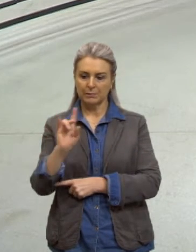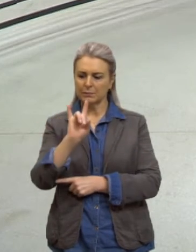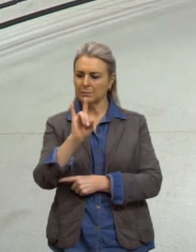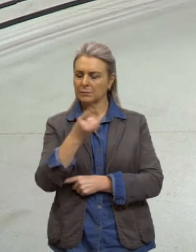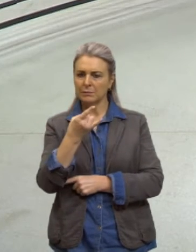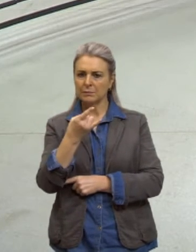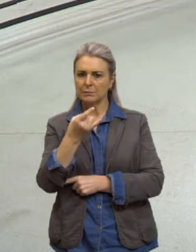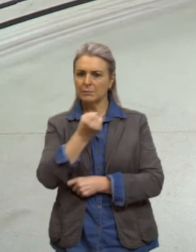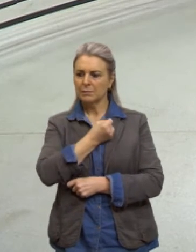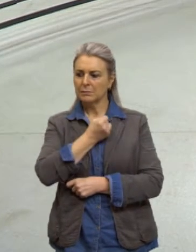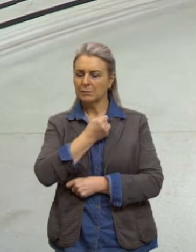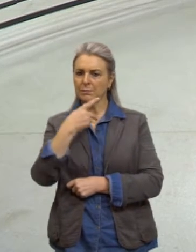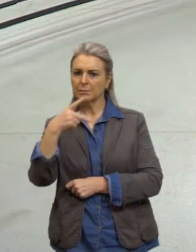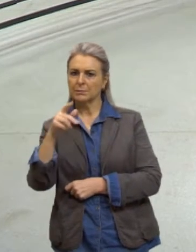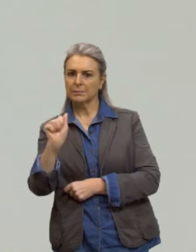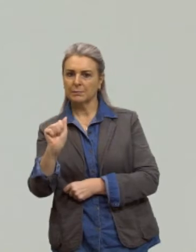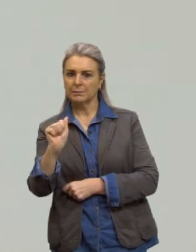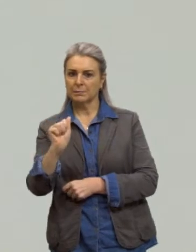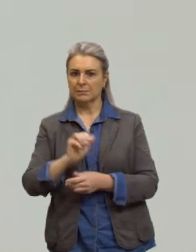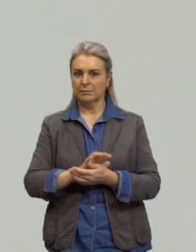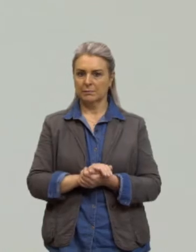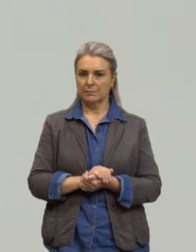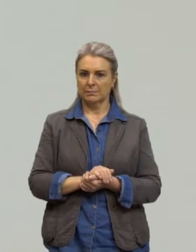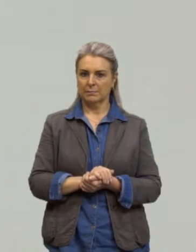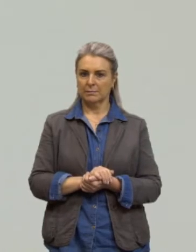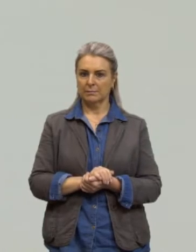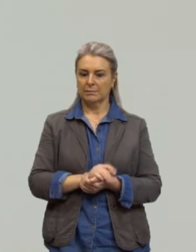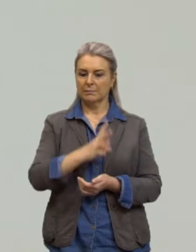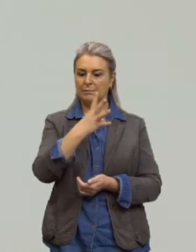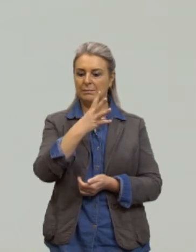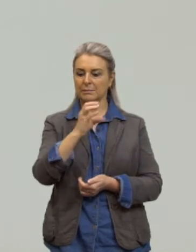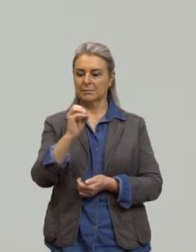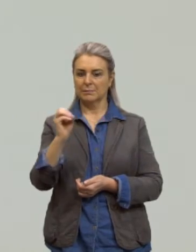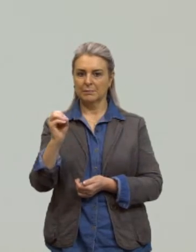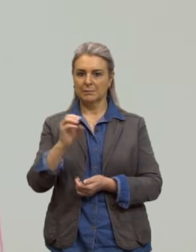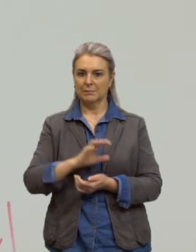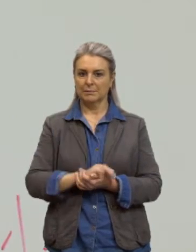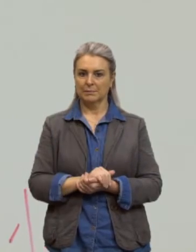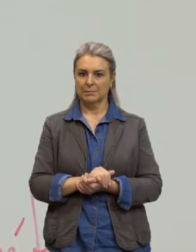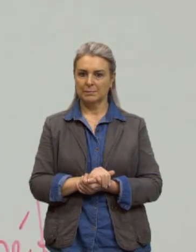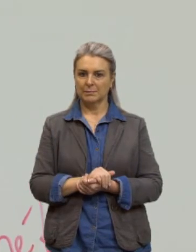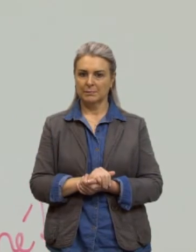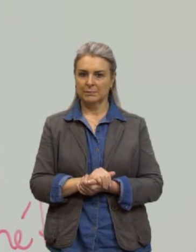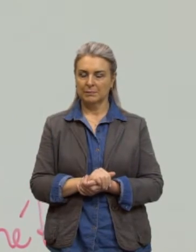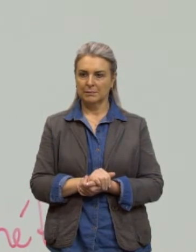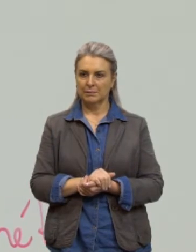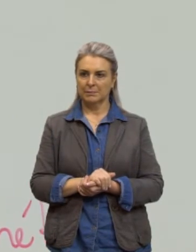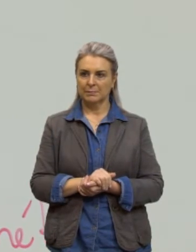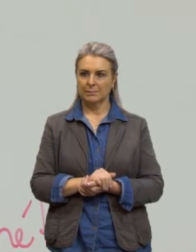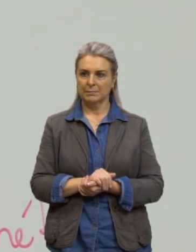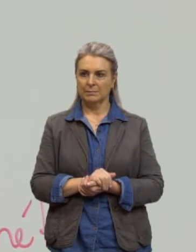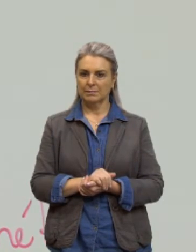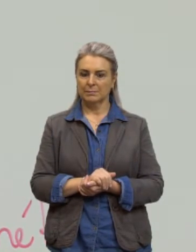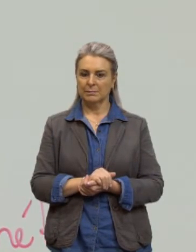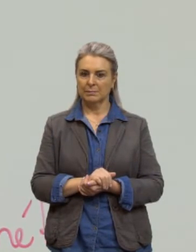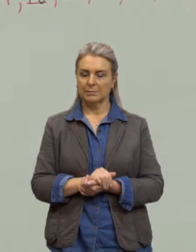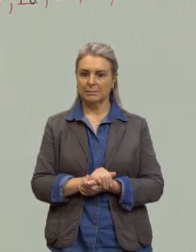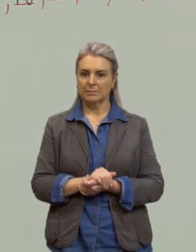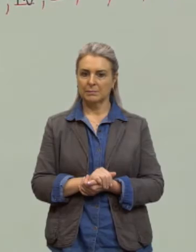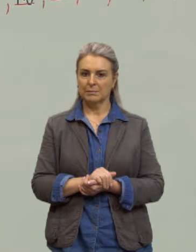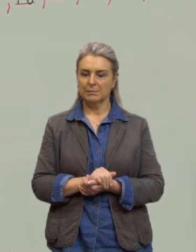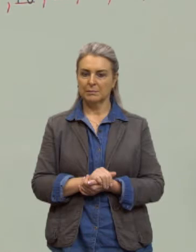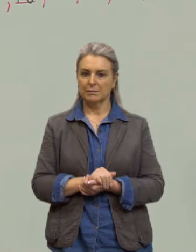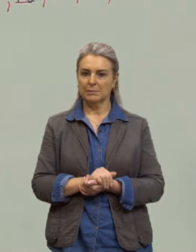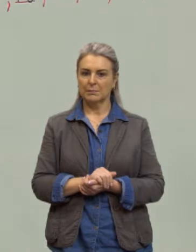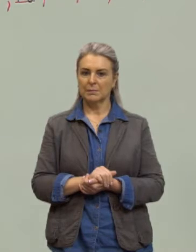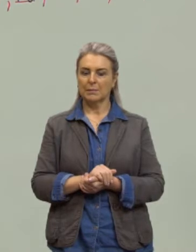nossa PA? ó aqui está ele quatrocentos quem é o primeiro termo